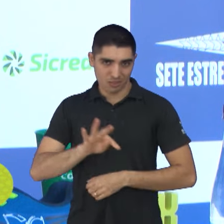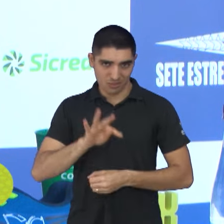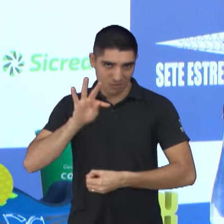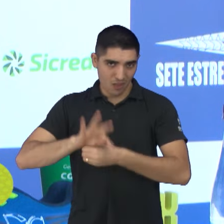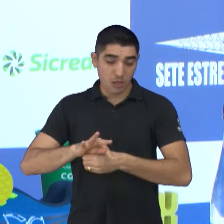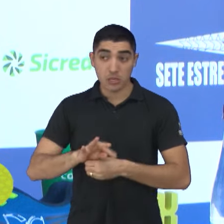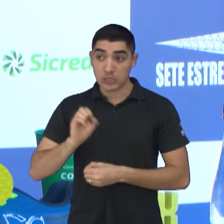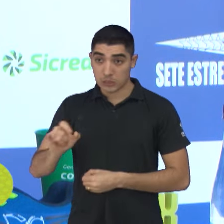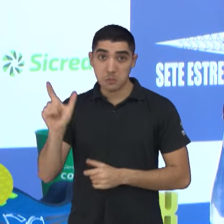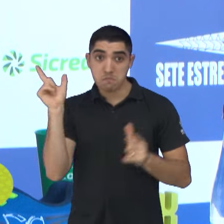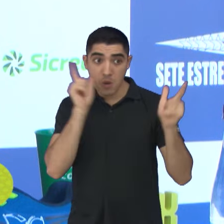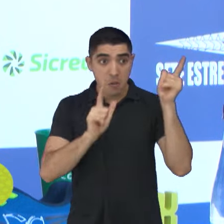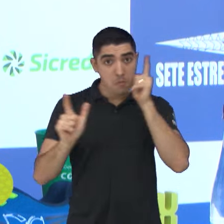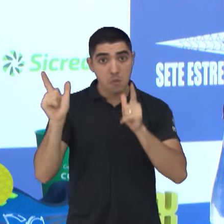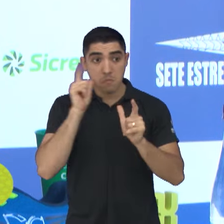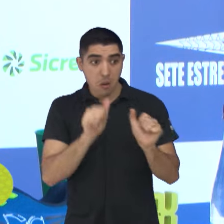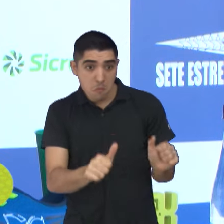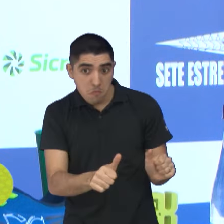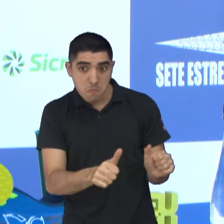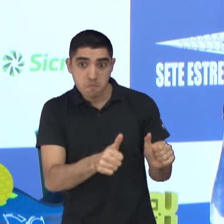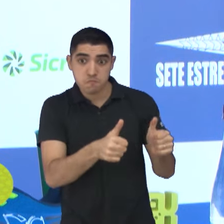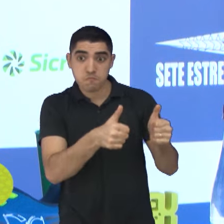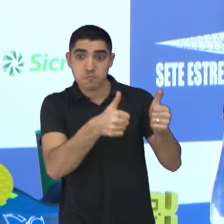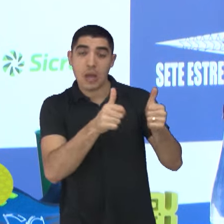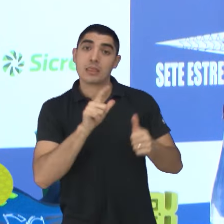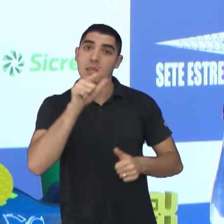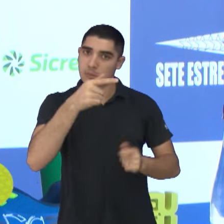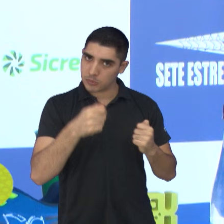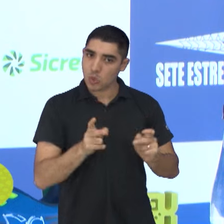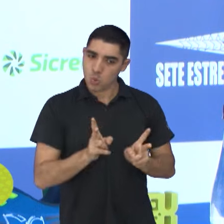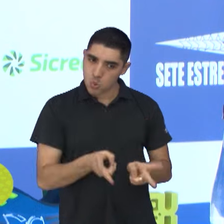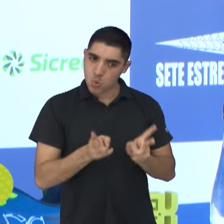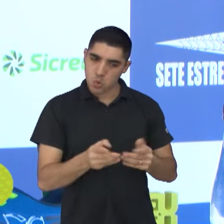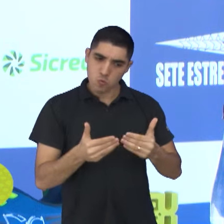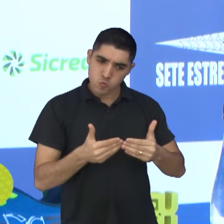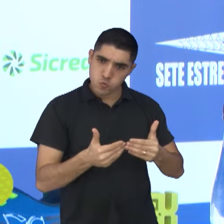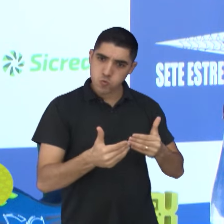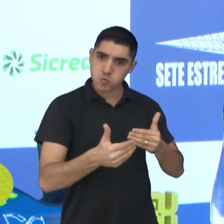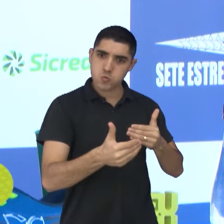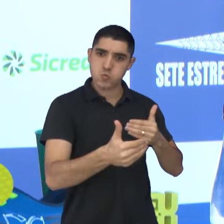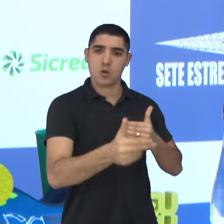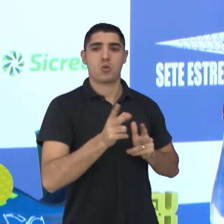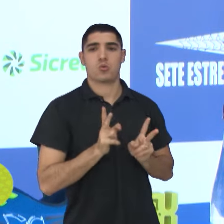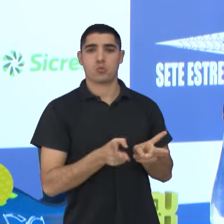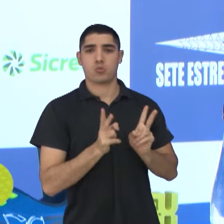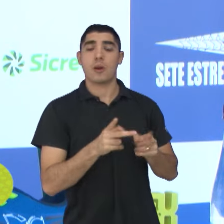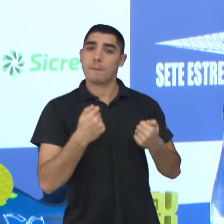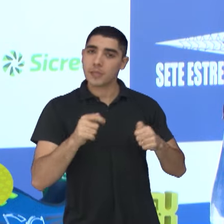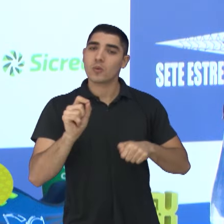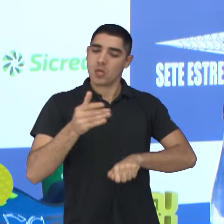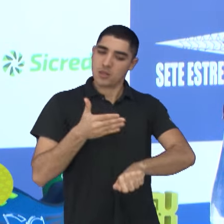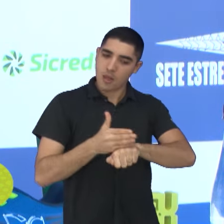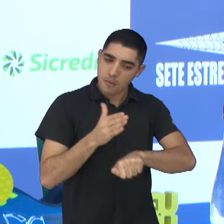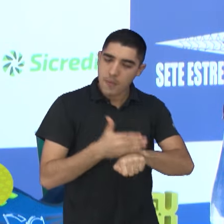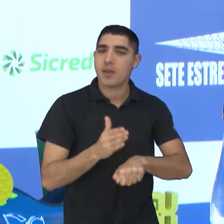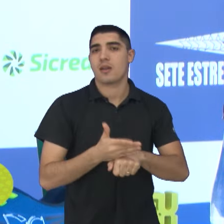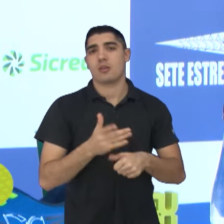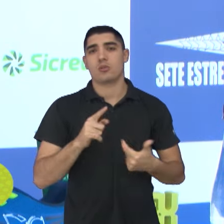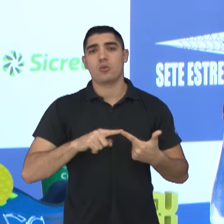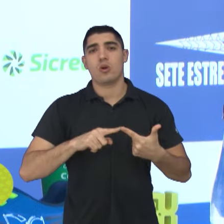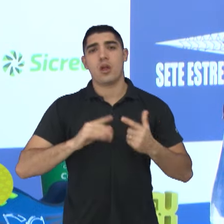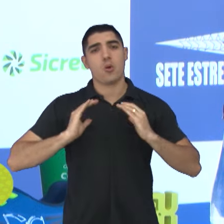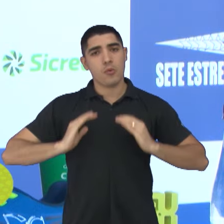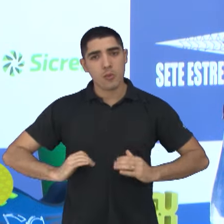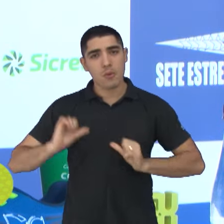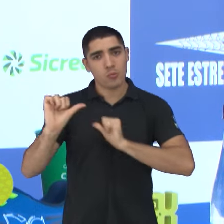Veio o bom resultado, precisamos fazer essa coisa ser permanente, durar mais. Mas isso é hábito, isso é treino, isso é mudança de comportamento, o hábito que